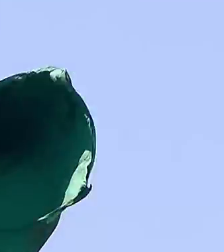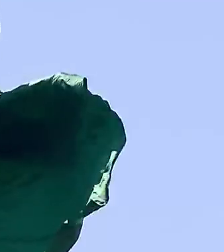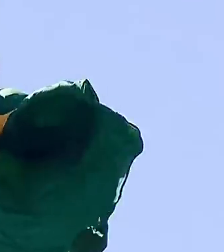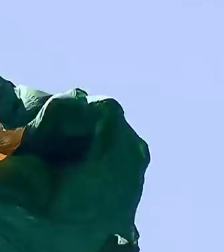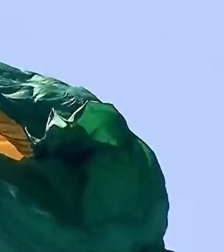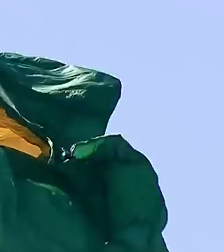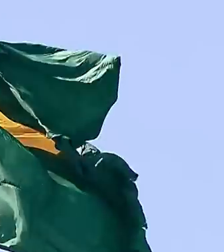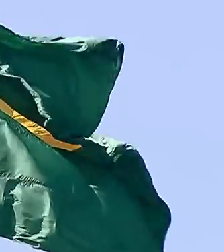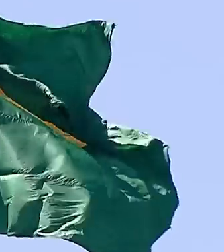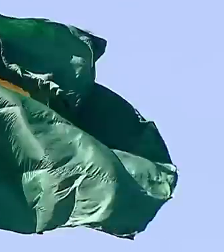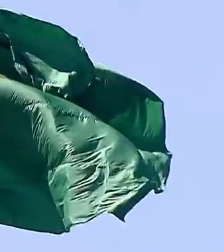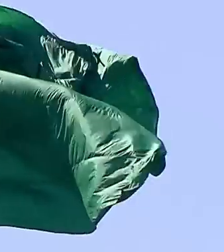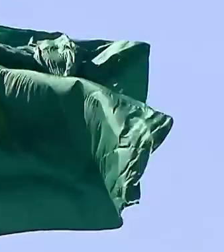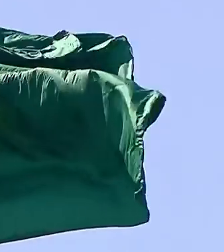Transcrição Pedro Negri